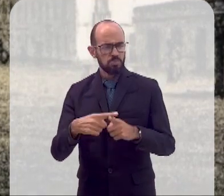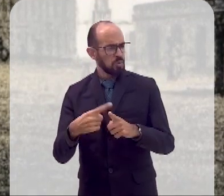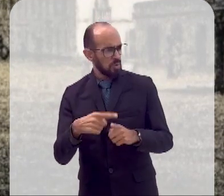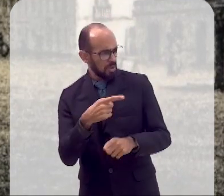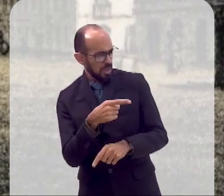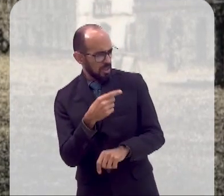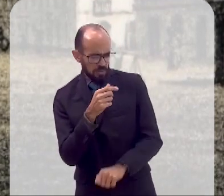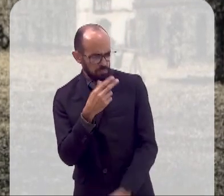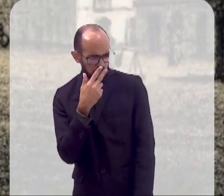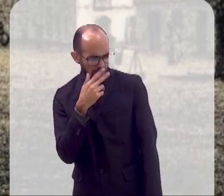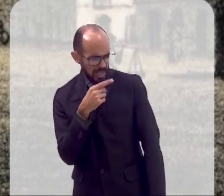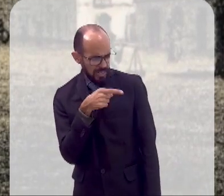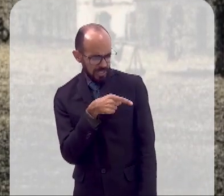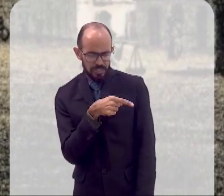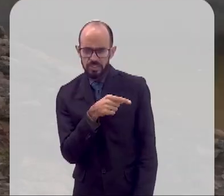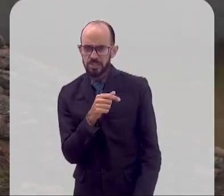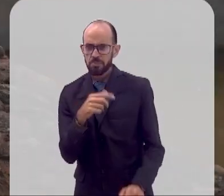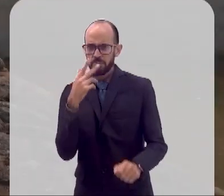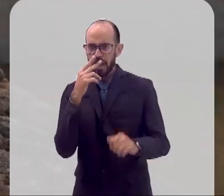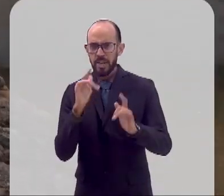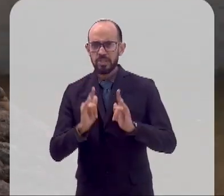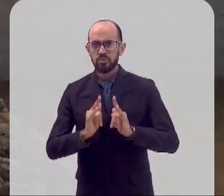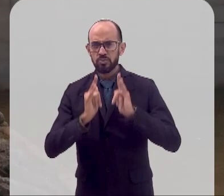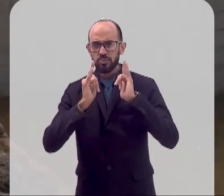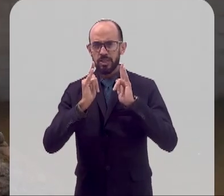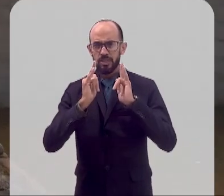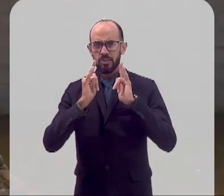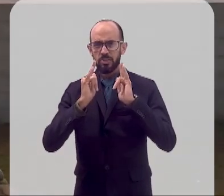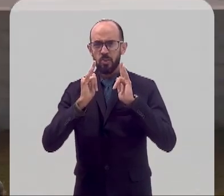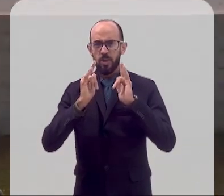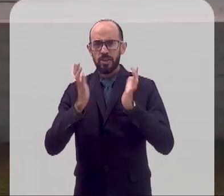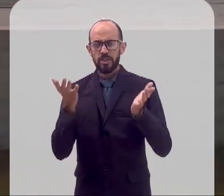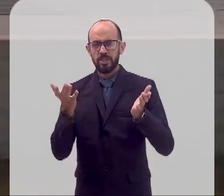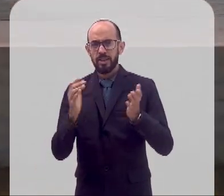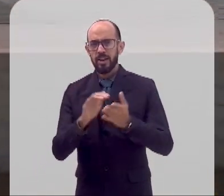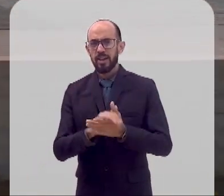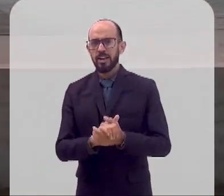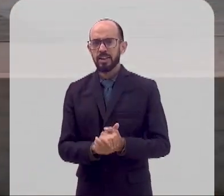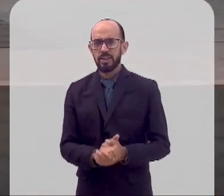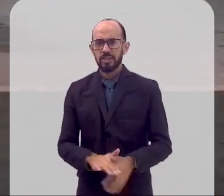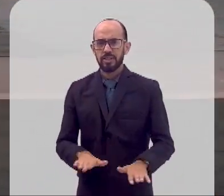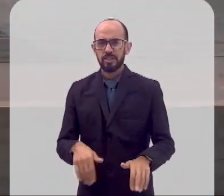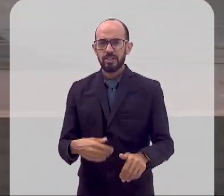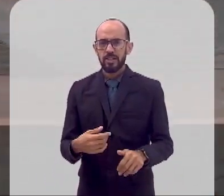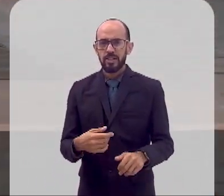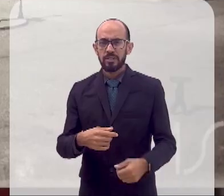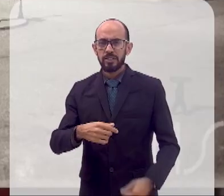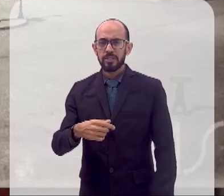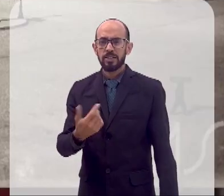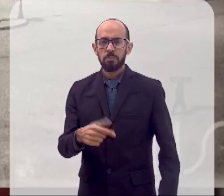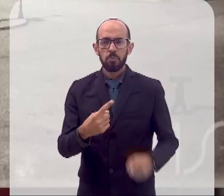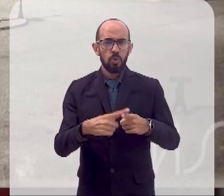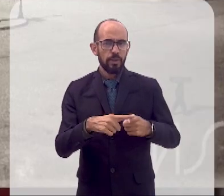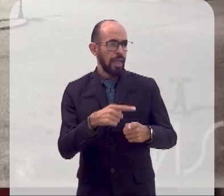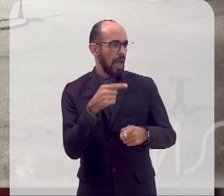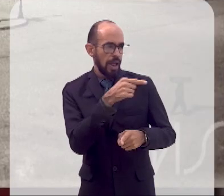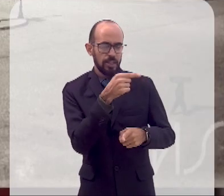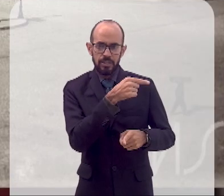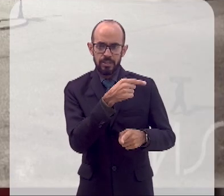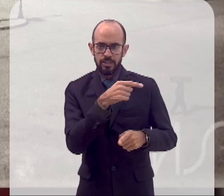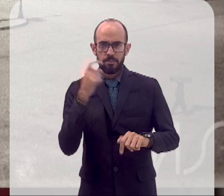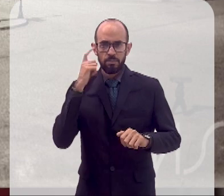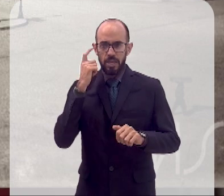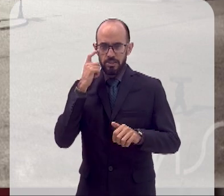chafariz? Aquilo nem parece um chafariz, né? Parece um castelinho, uma torre ali, mas, na verdade, era um chafariz. E por que ali? Porque você